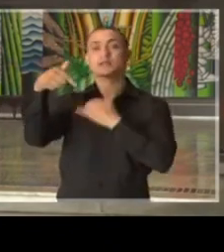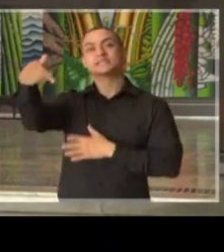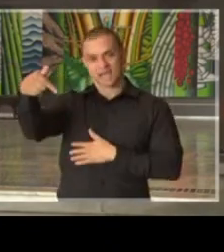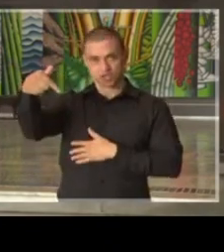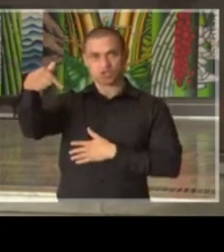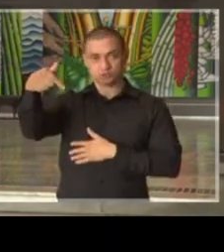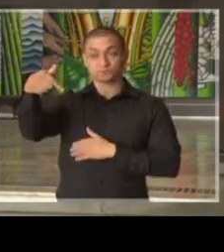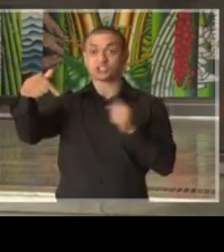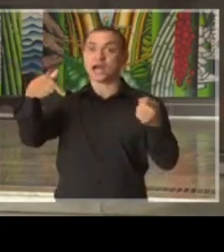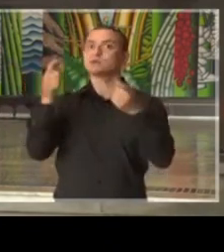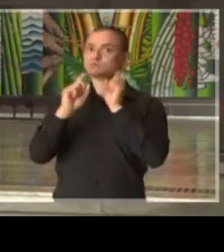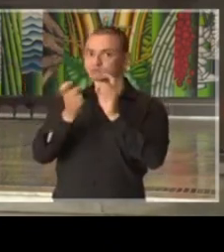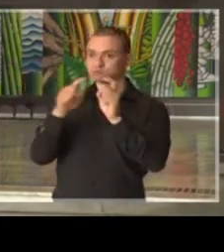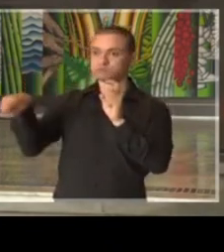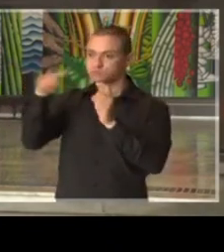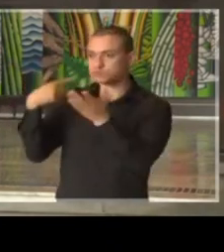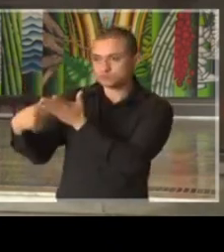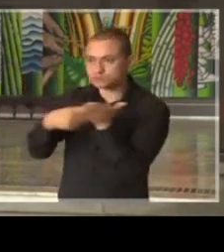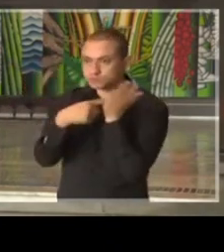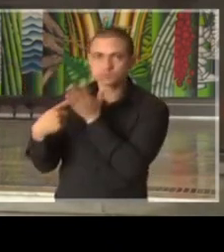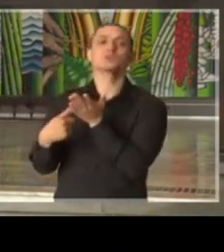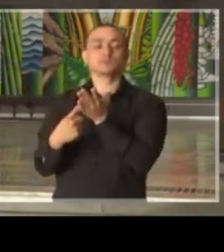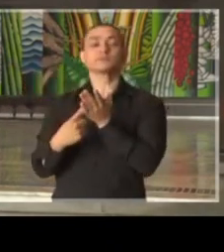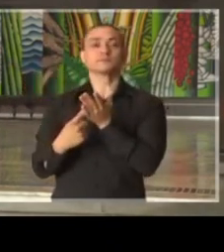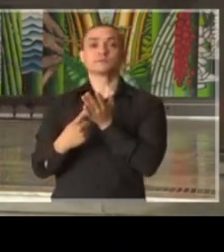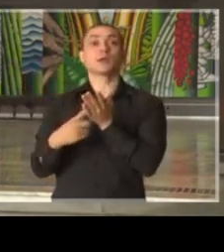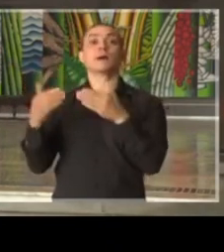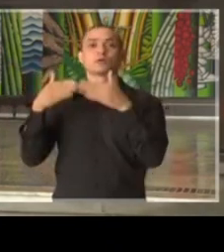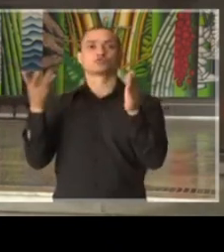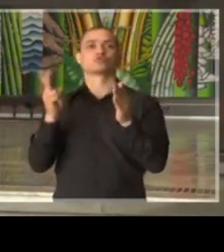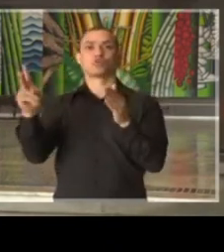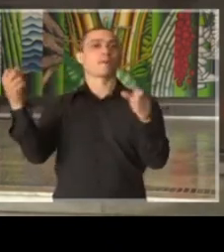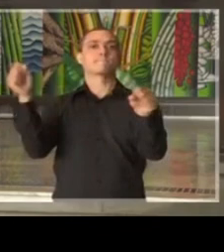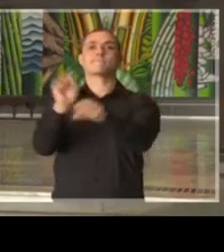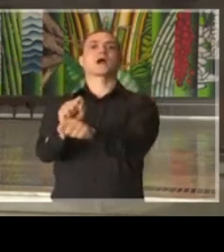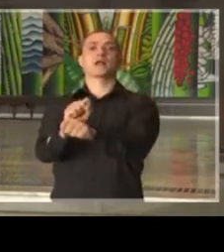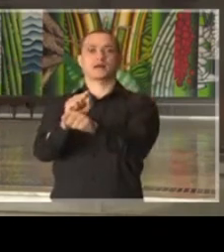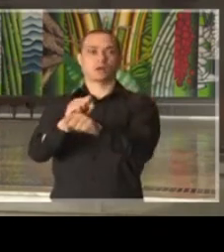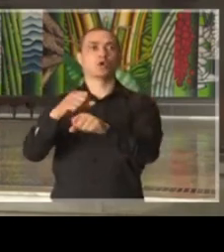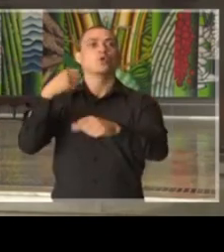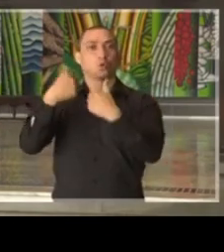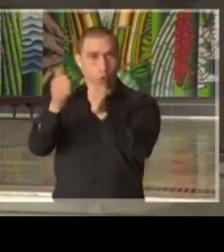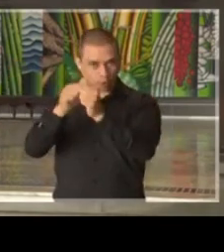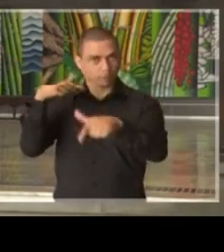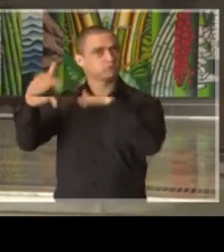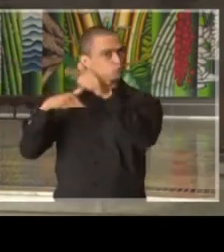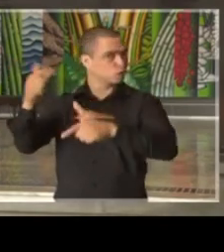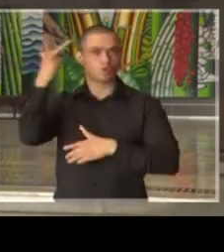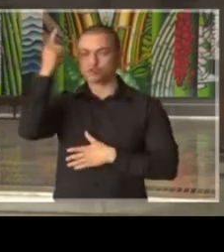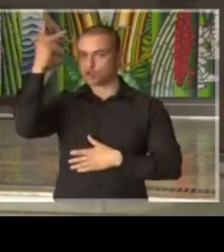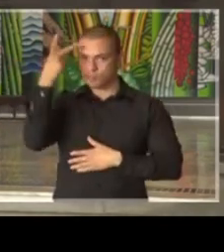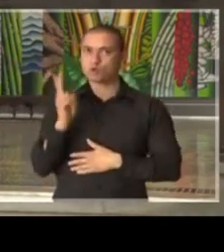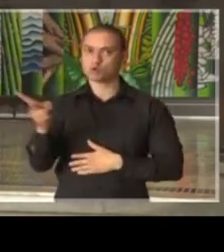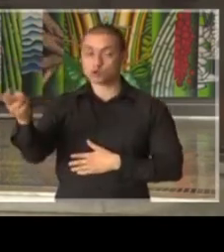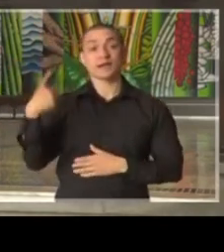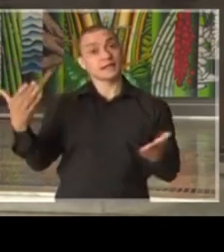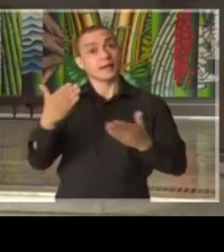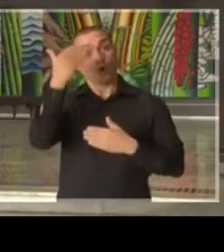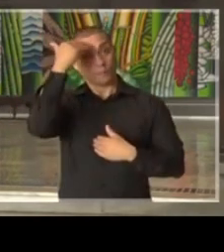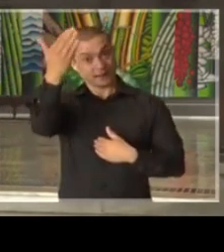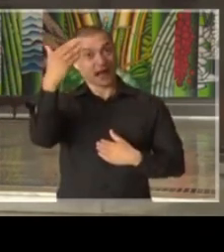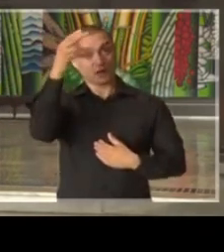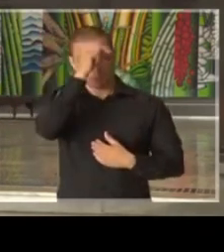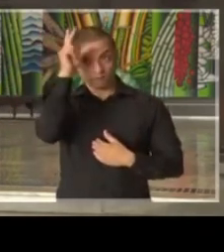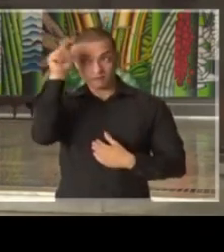prefeitos, e esta ordenação foi feita, portanto, não há nenhum impedimento, estão funcionando regularmente, queria aproveitar para agradecer os